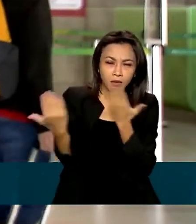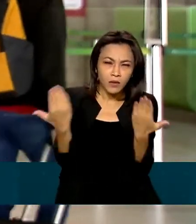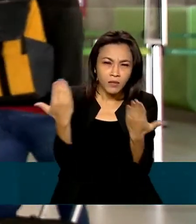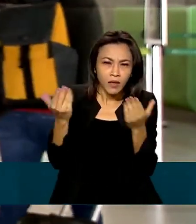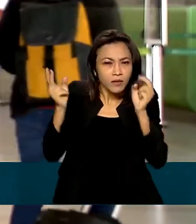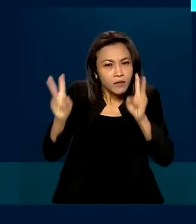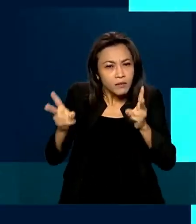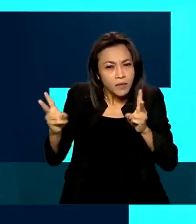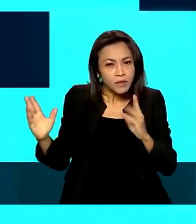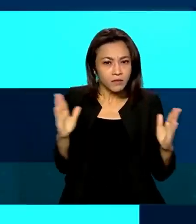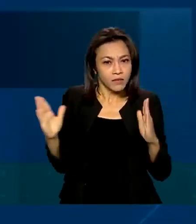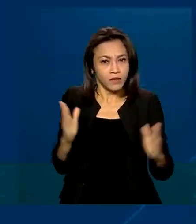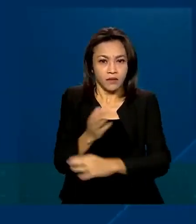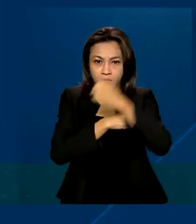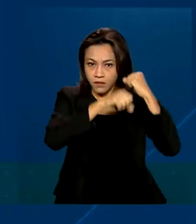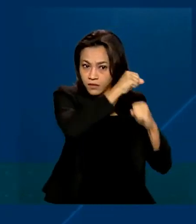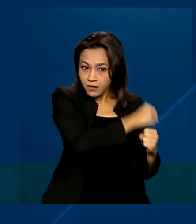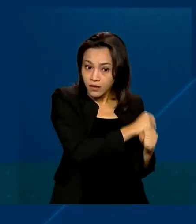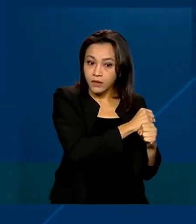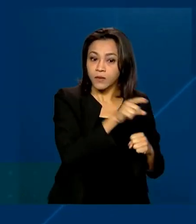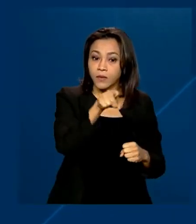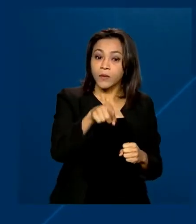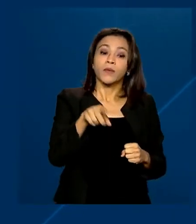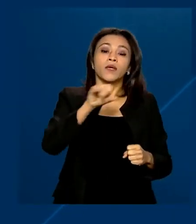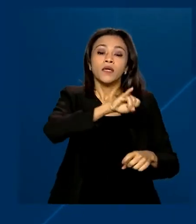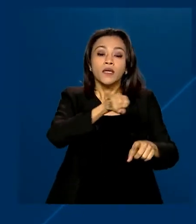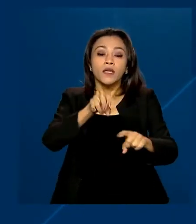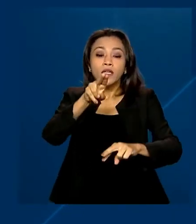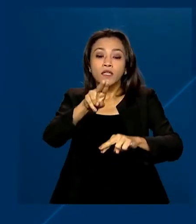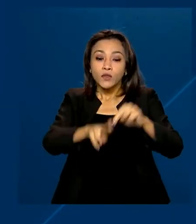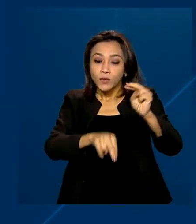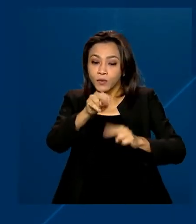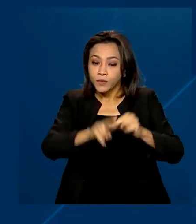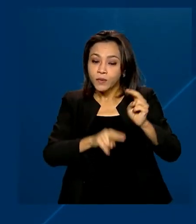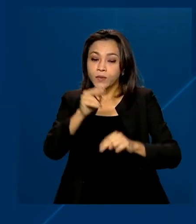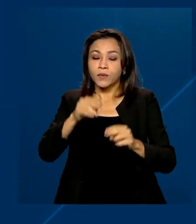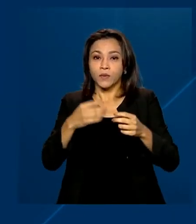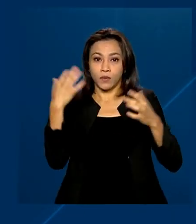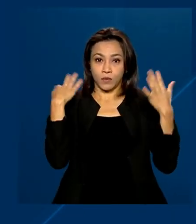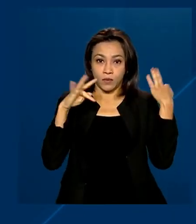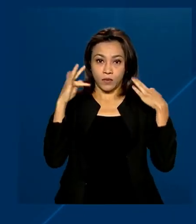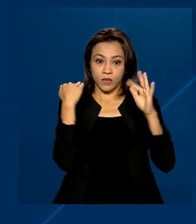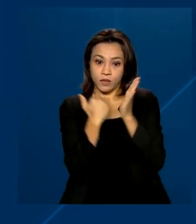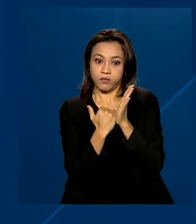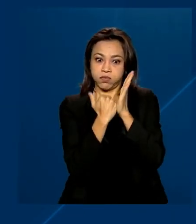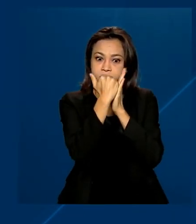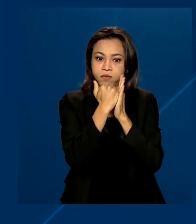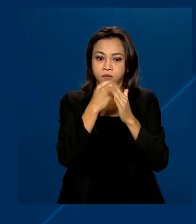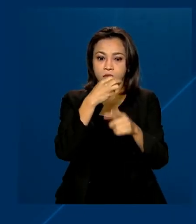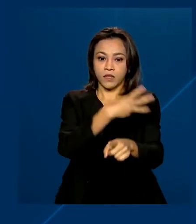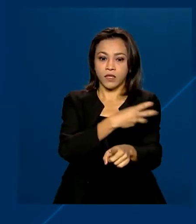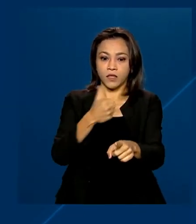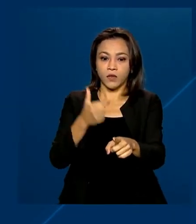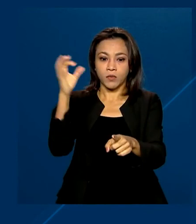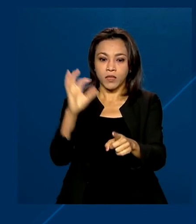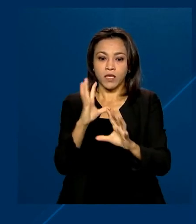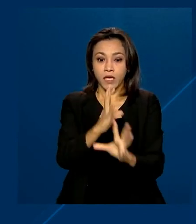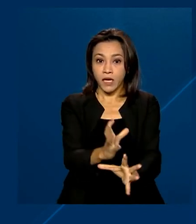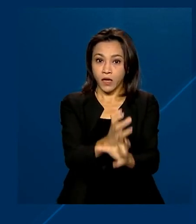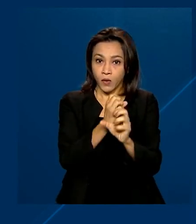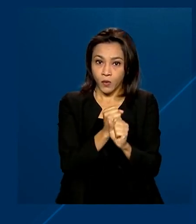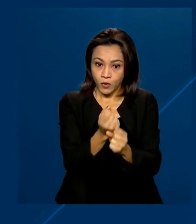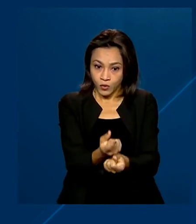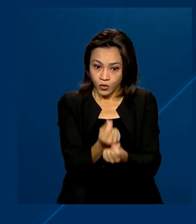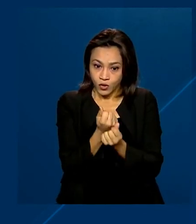do ano passado. Apenas em junho, o turismo brasileiro cresceu 32% e arrecadou 16 bilhões